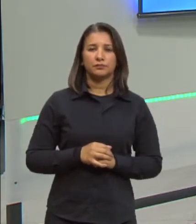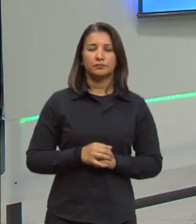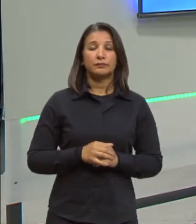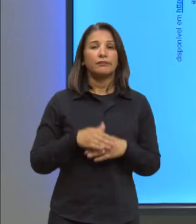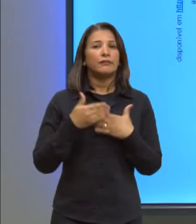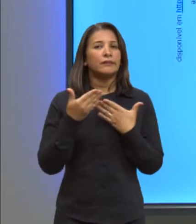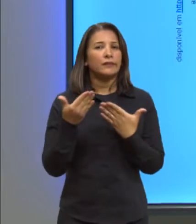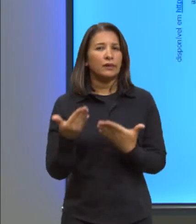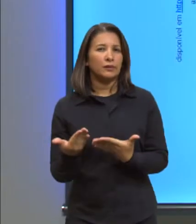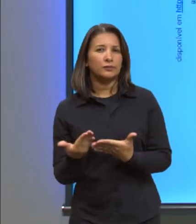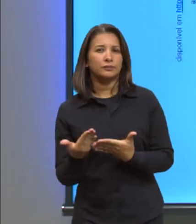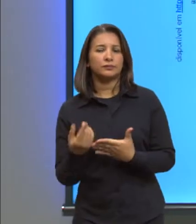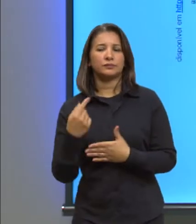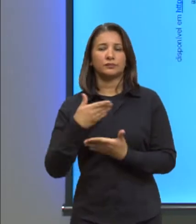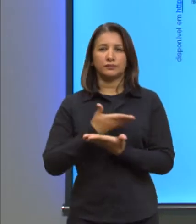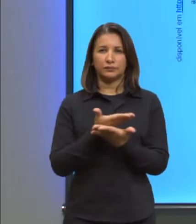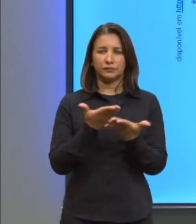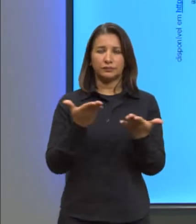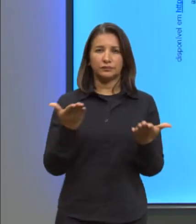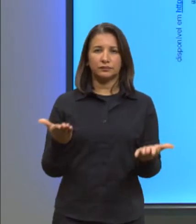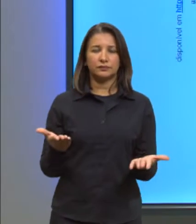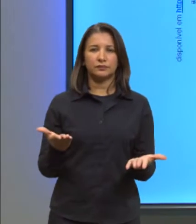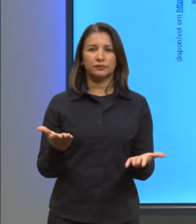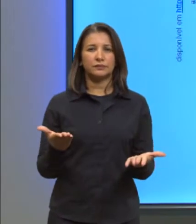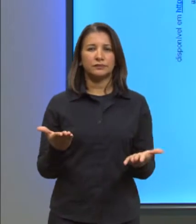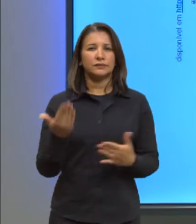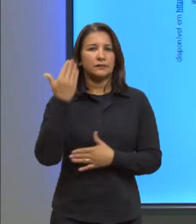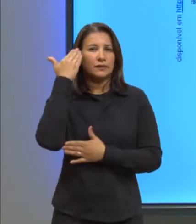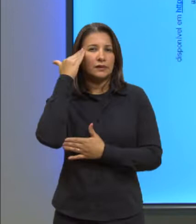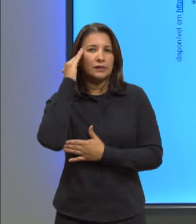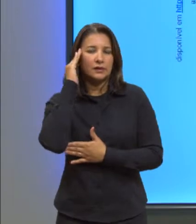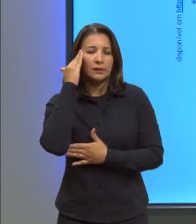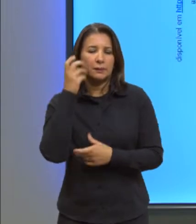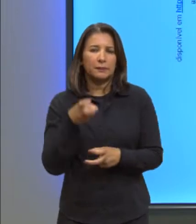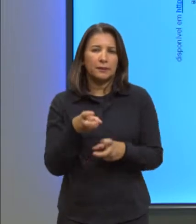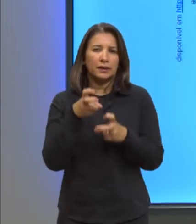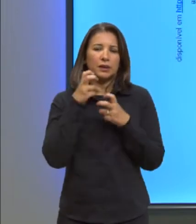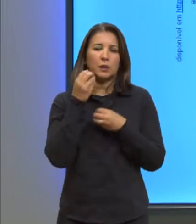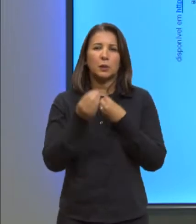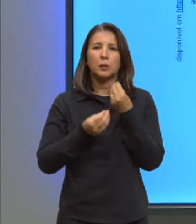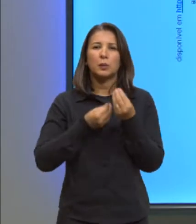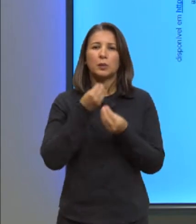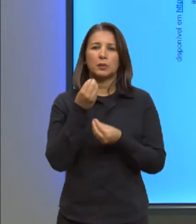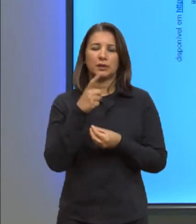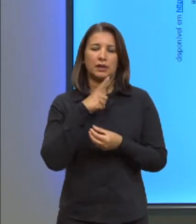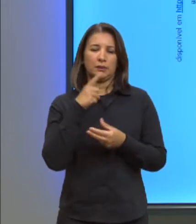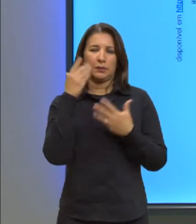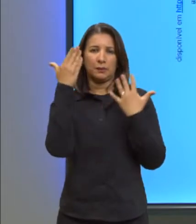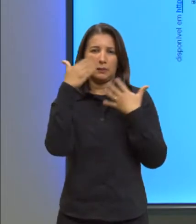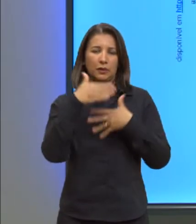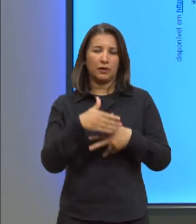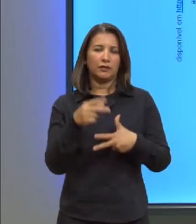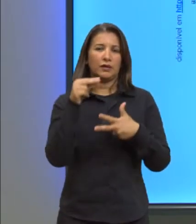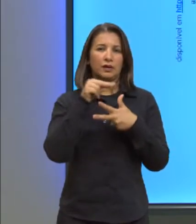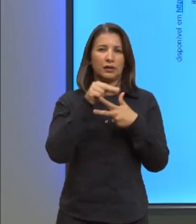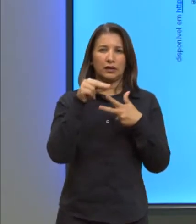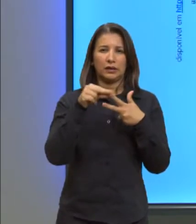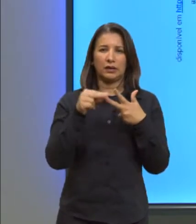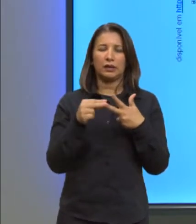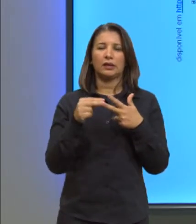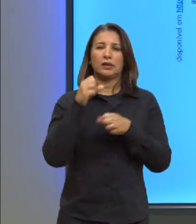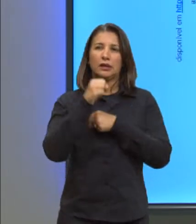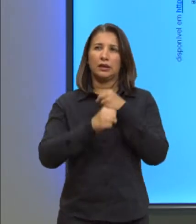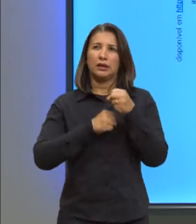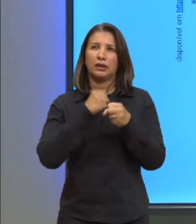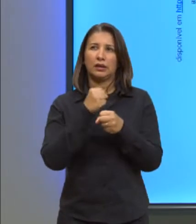Então, para que vocês entendam, percebam como isso cai no Enem, tem uma questão aqui de 2014.